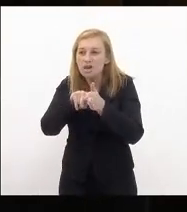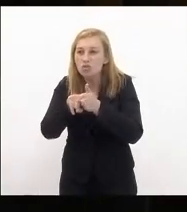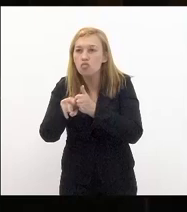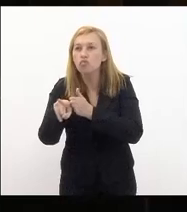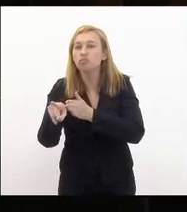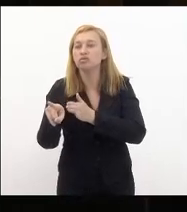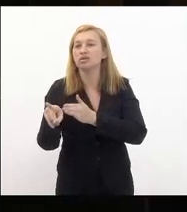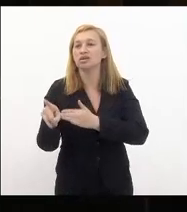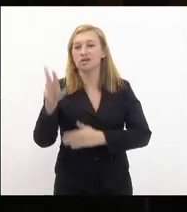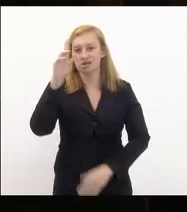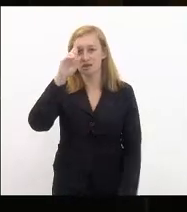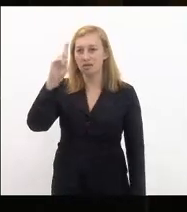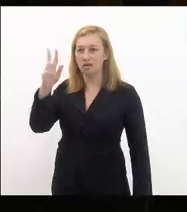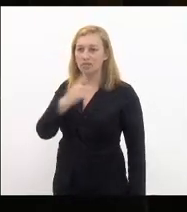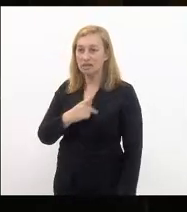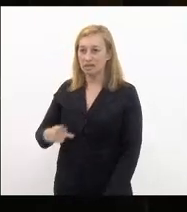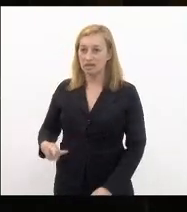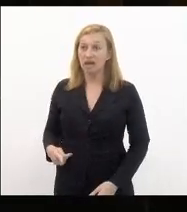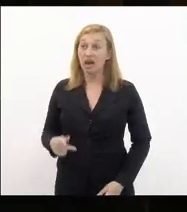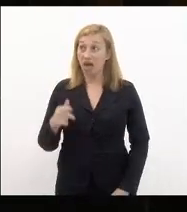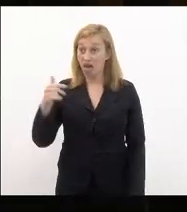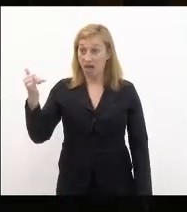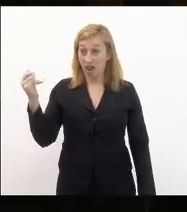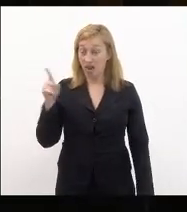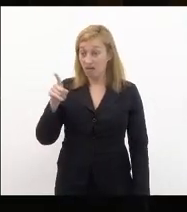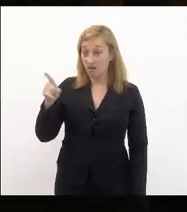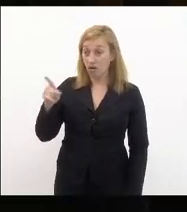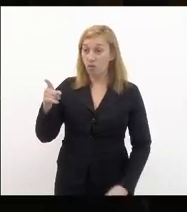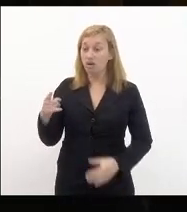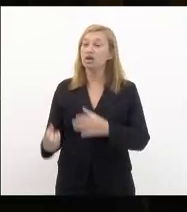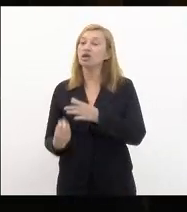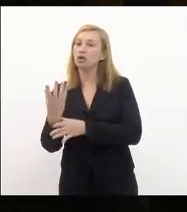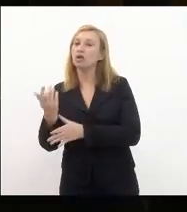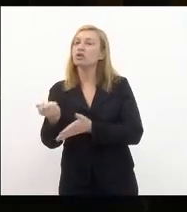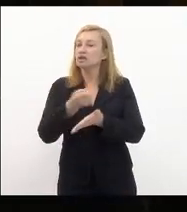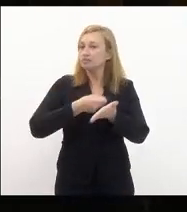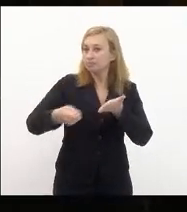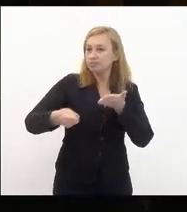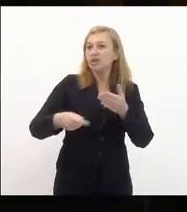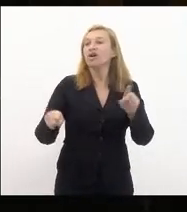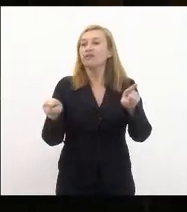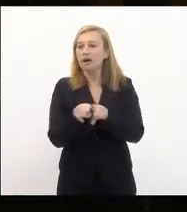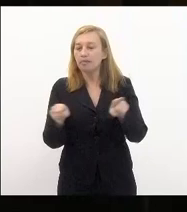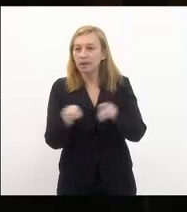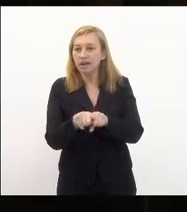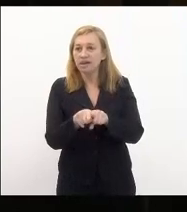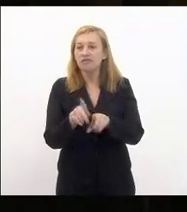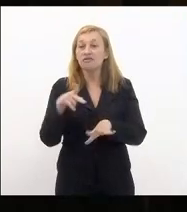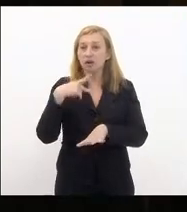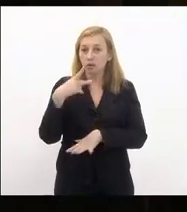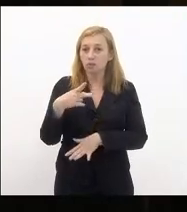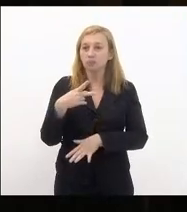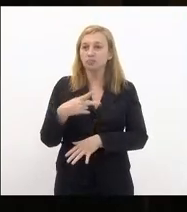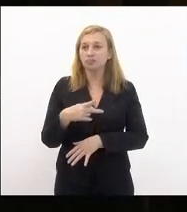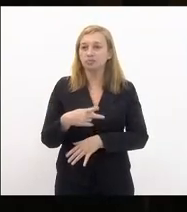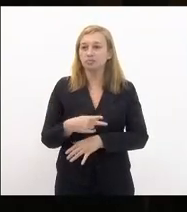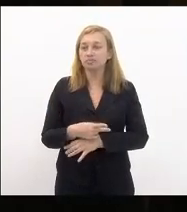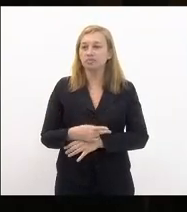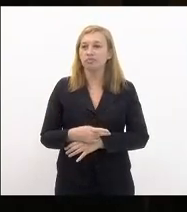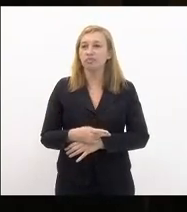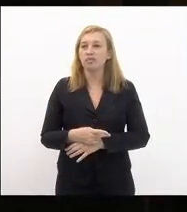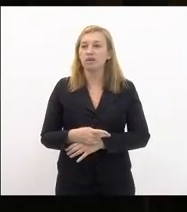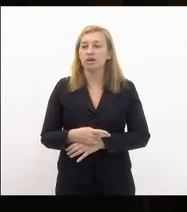presidente ela disse que é a autora do que estava escrito ela também disse que considera a